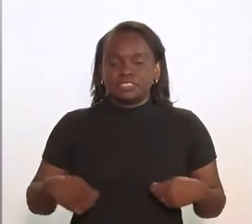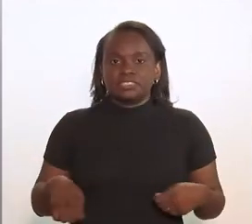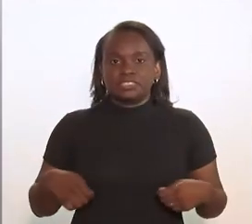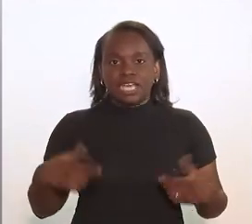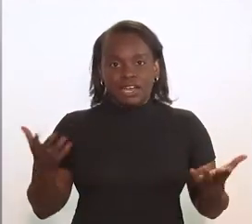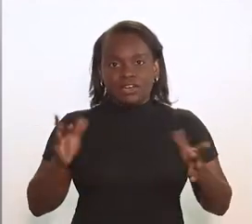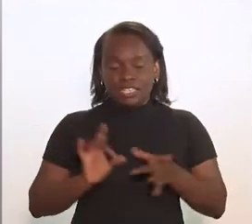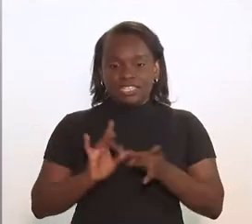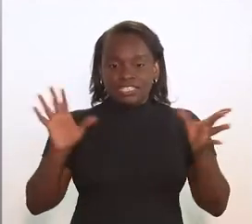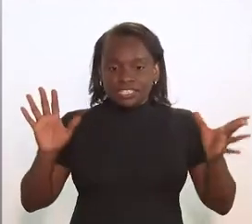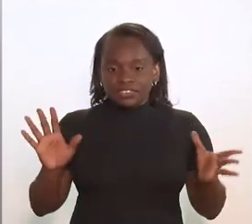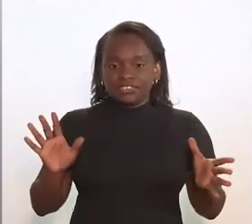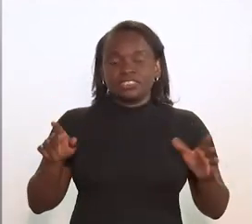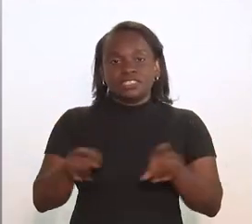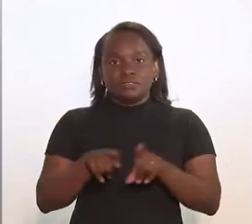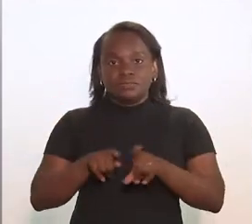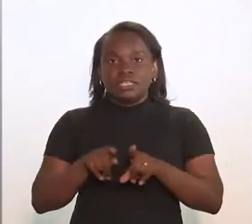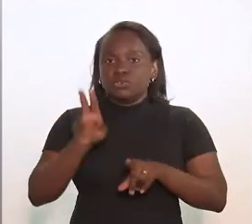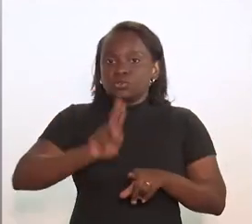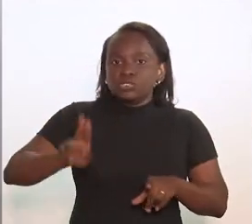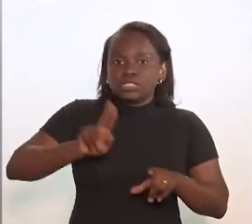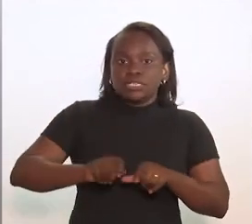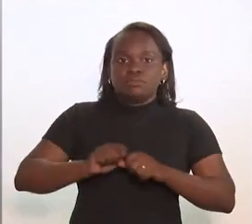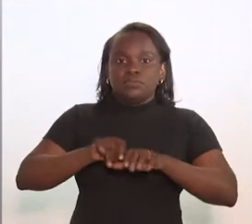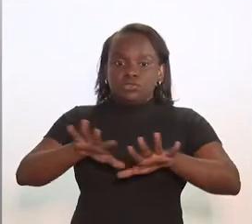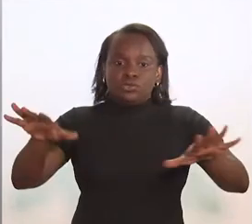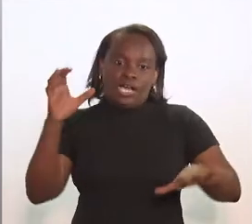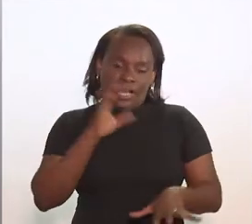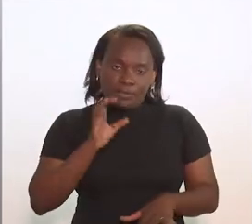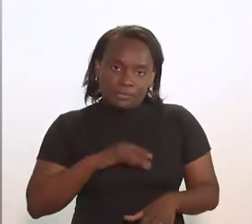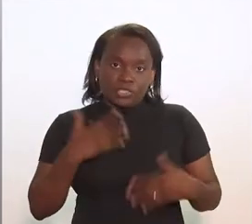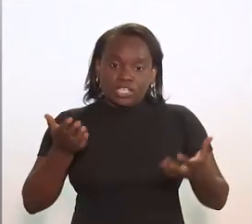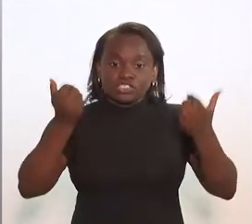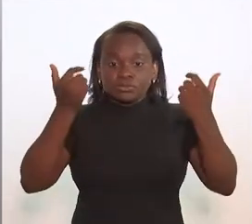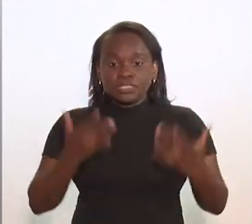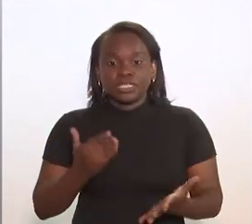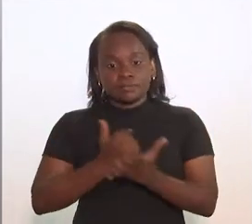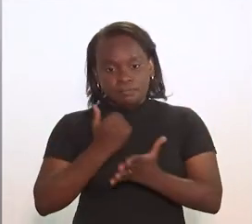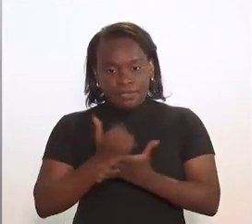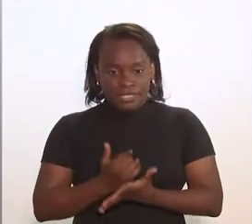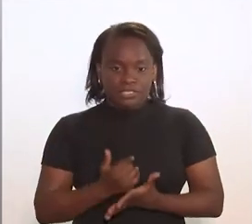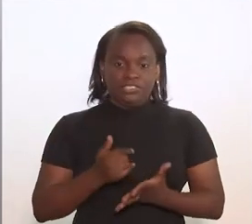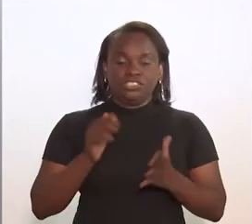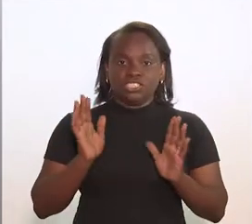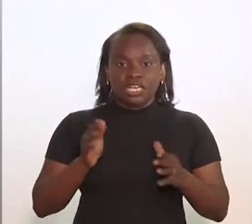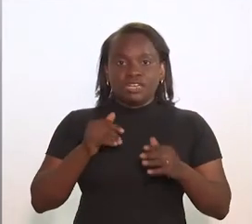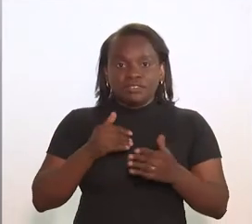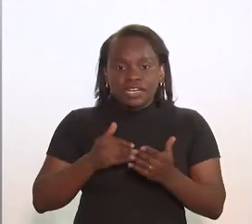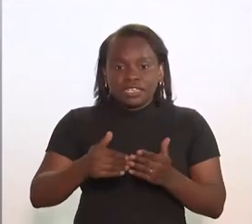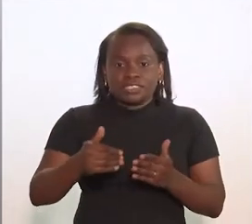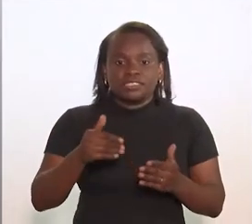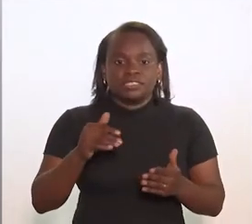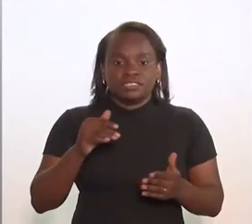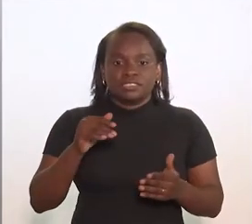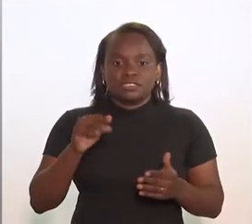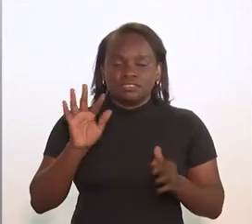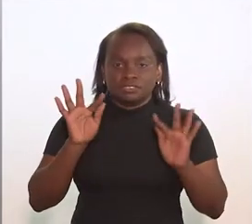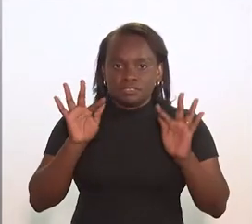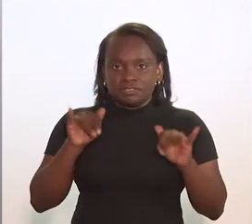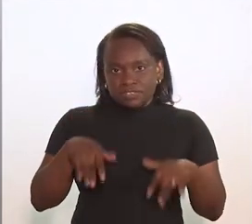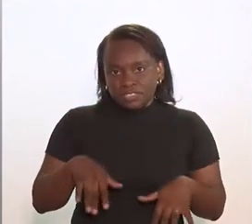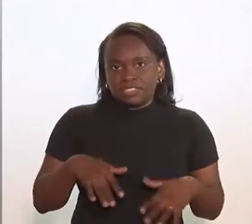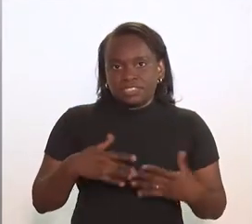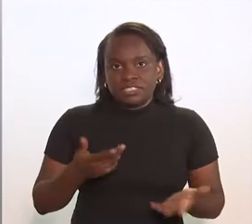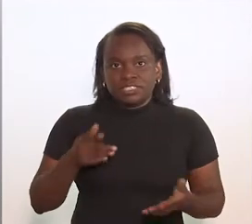tiveram que ir a campo e expandir o uso muito rapidamente. Eu queria que você falasse um pouquinho mais sobre isso, a gente já está caminhando